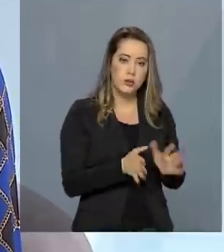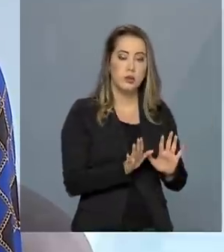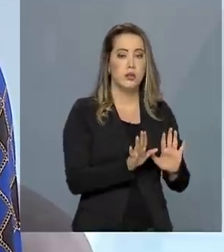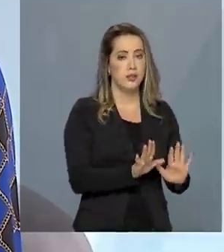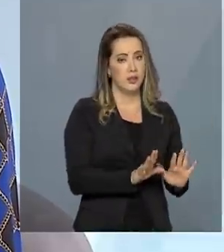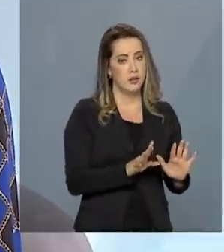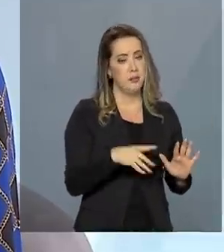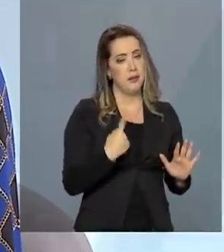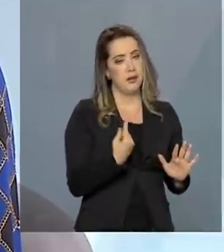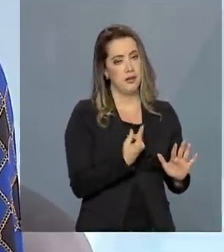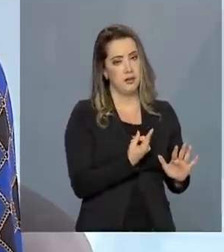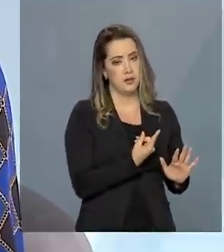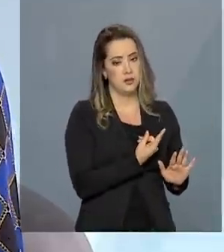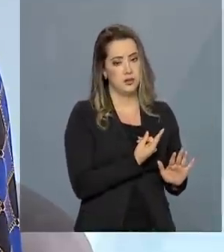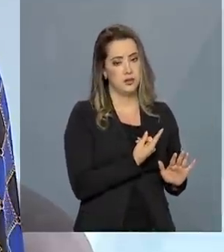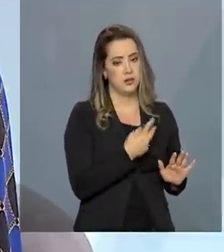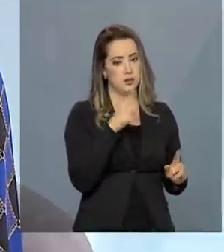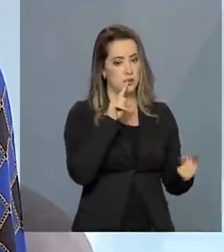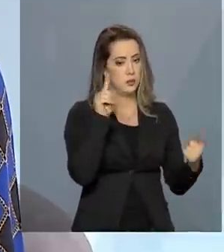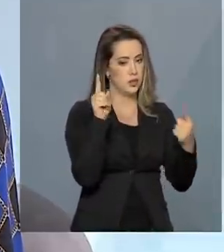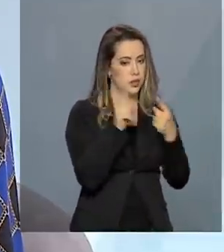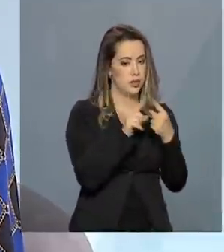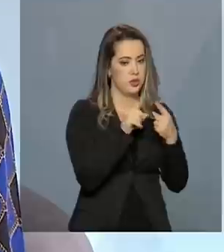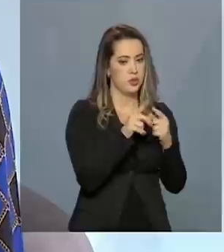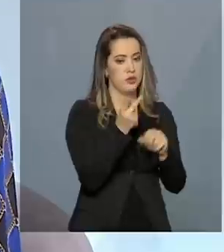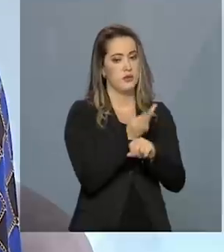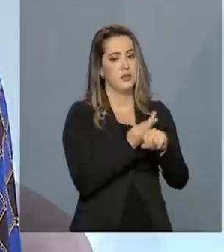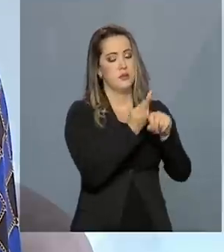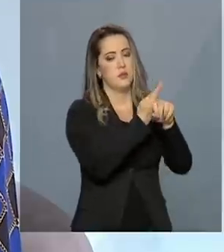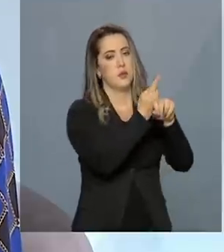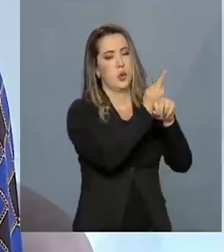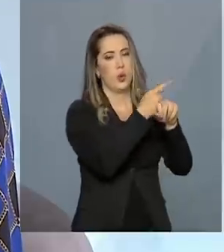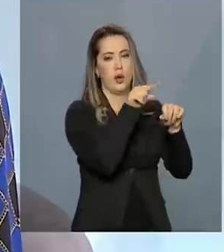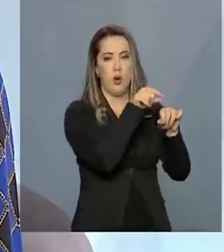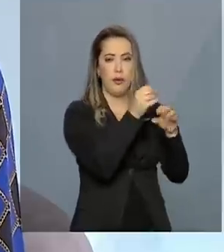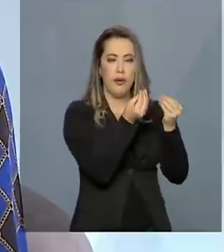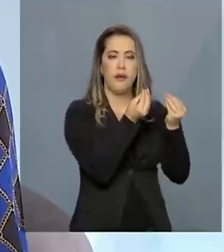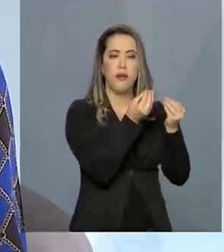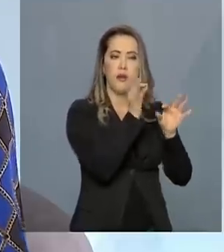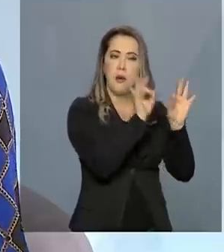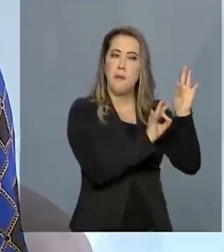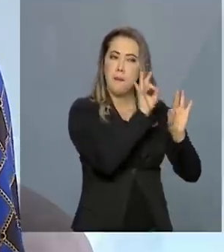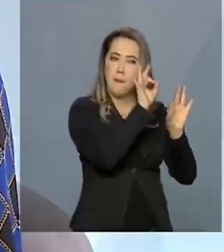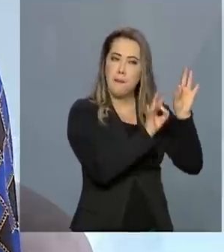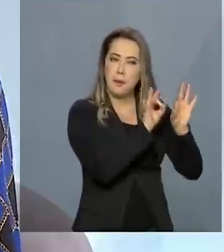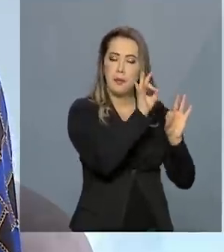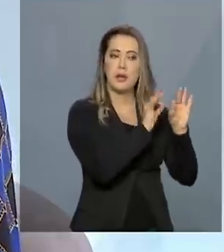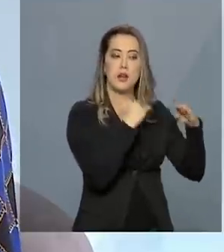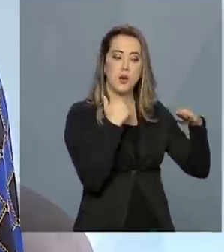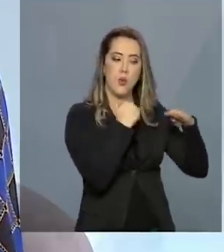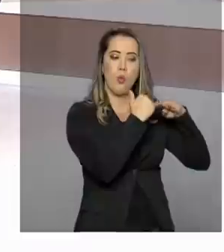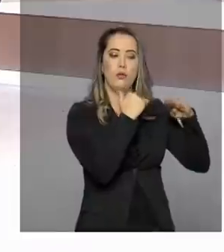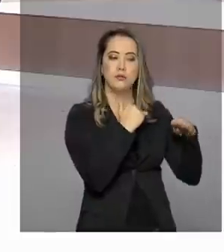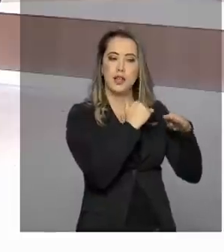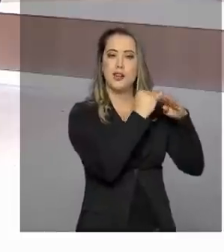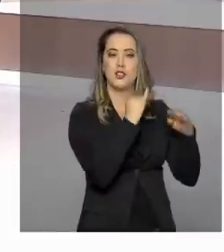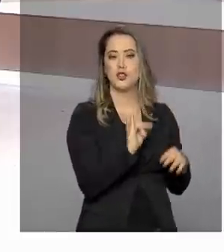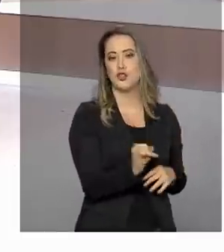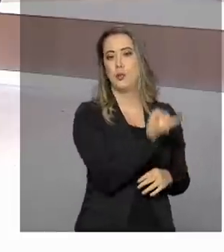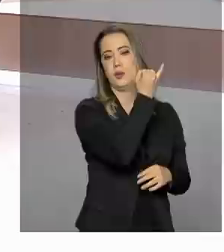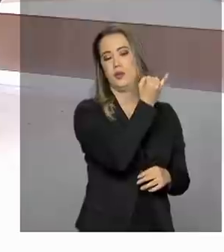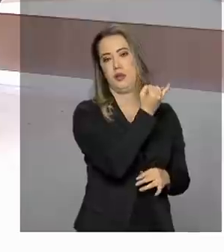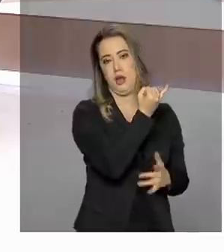É o que a gente tem como objetivo, buscar a maior igualdade de oportunidades,